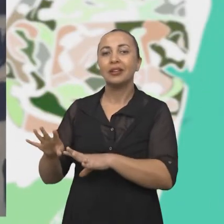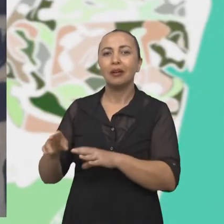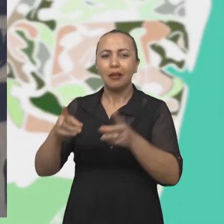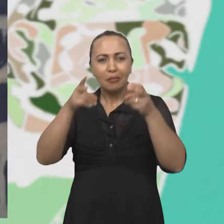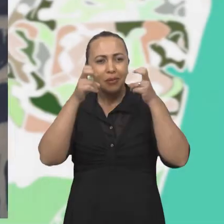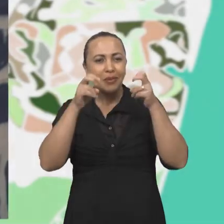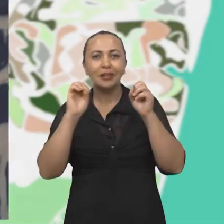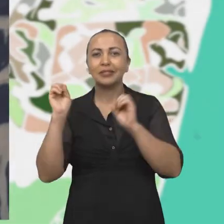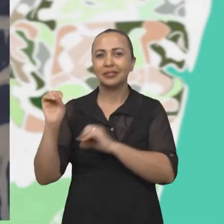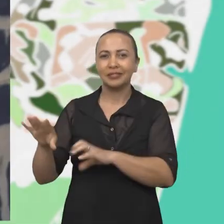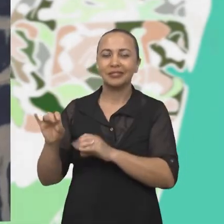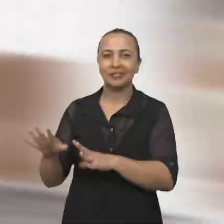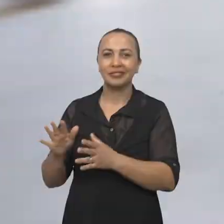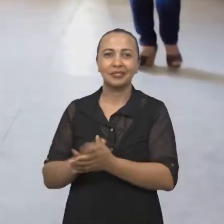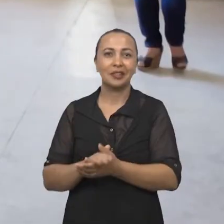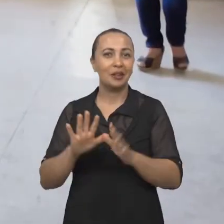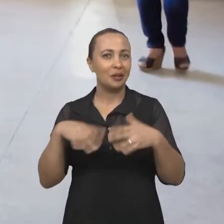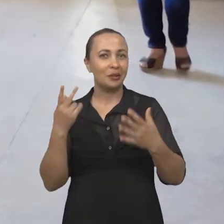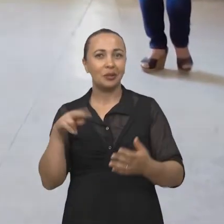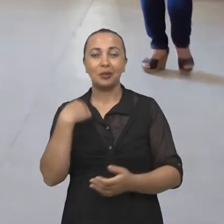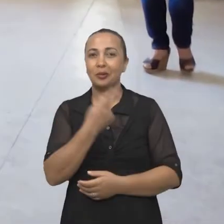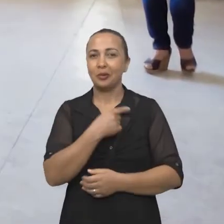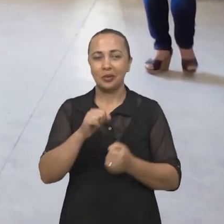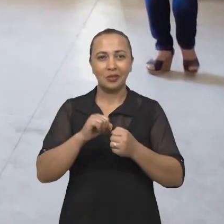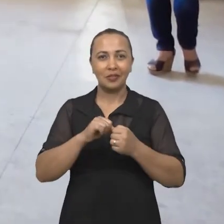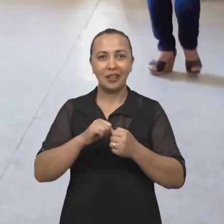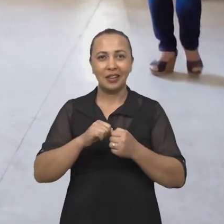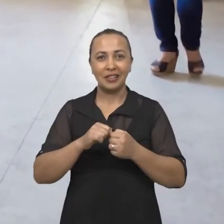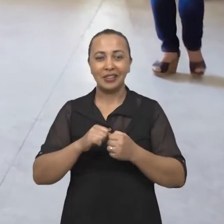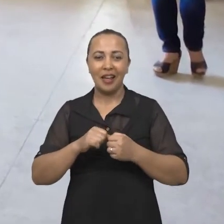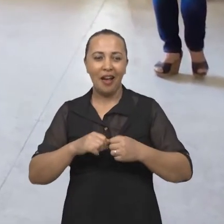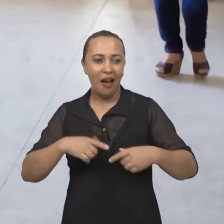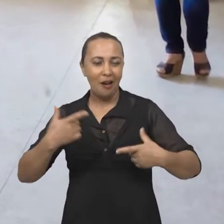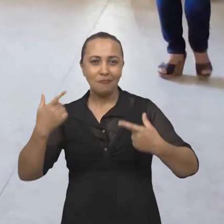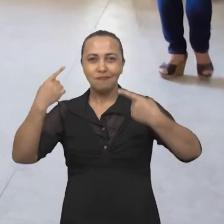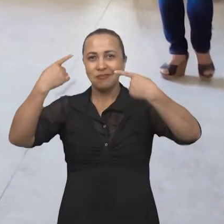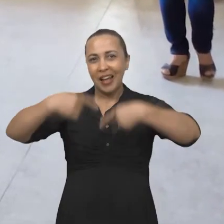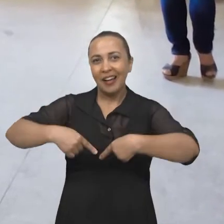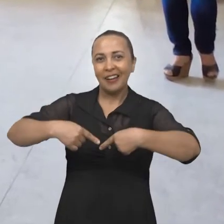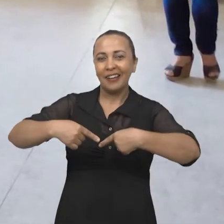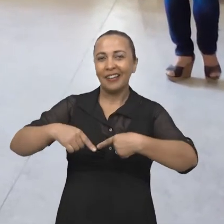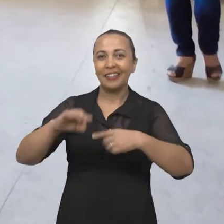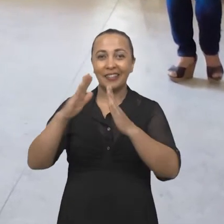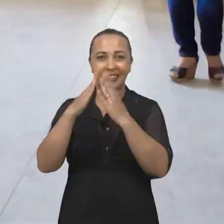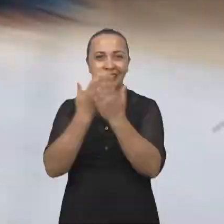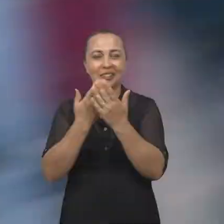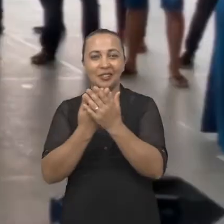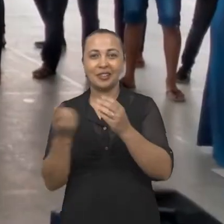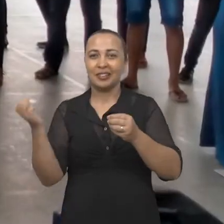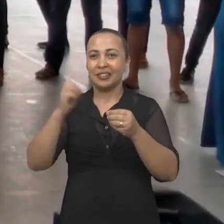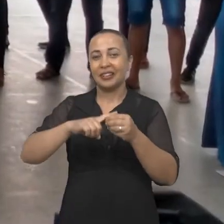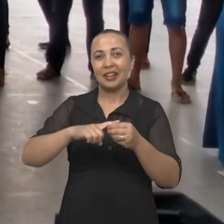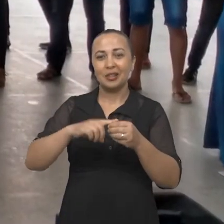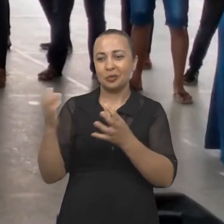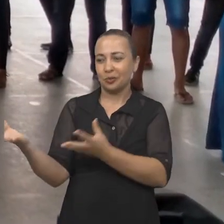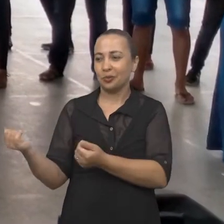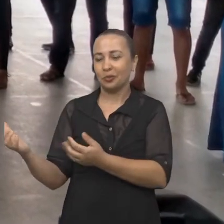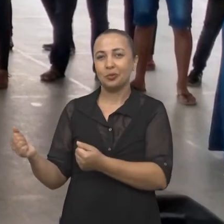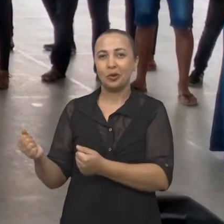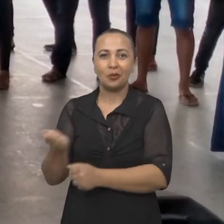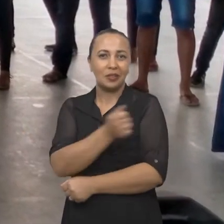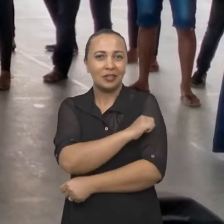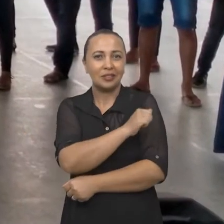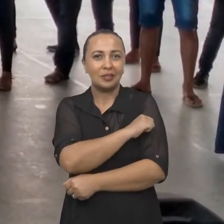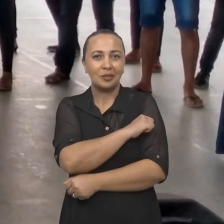perspectiva educativa. e quando a gente realiza a Batalha da Escola na UFRB, gente consegue trazer esses jovens secundaristas, esses jovens